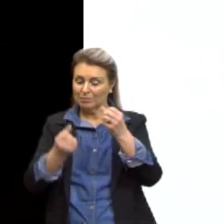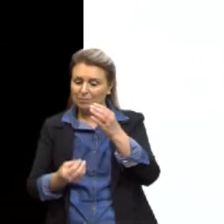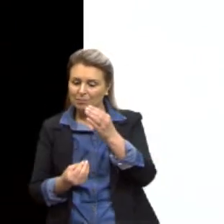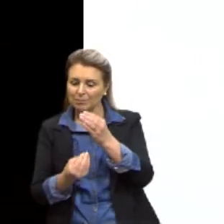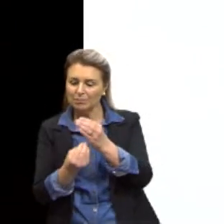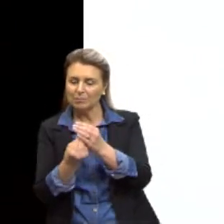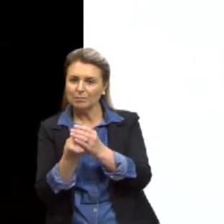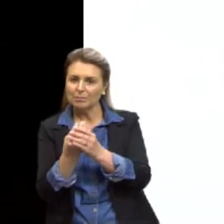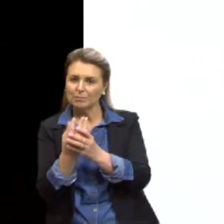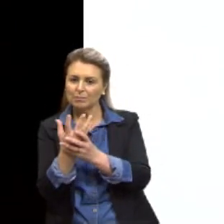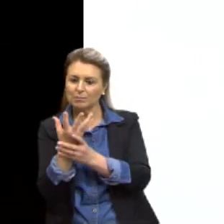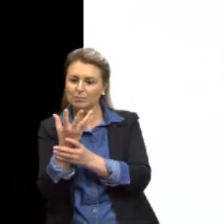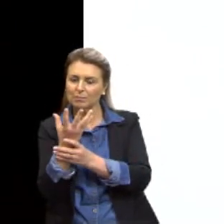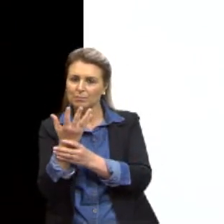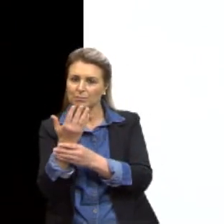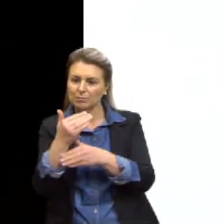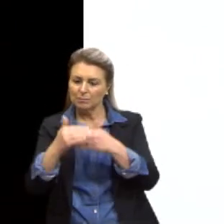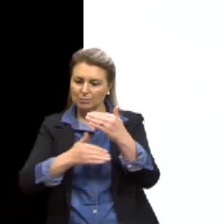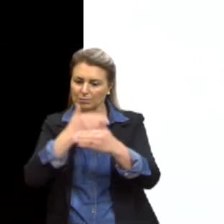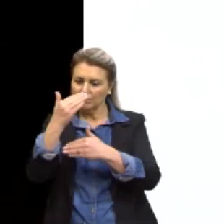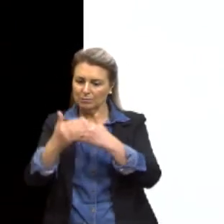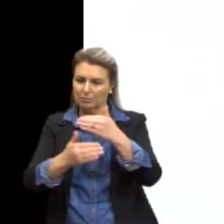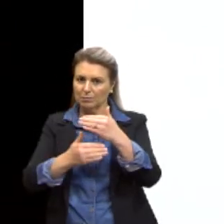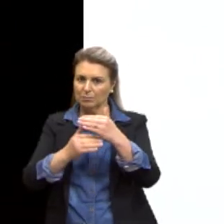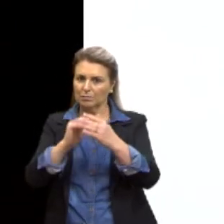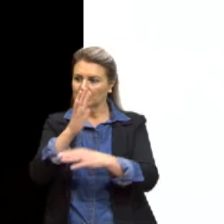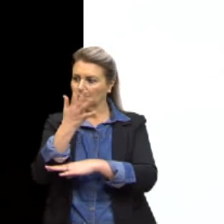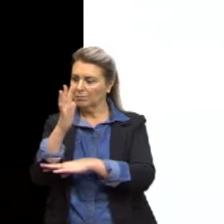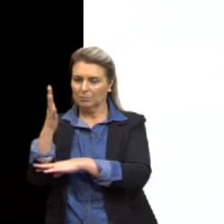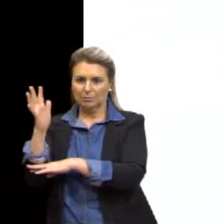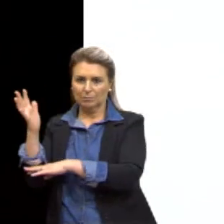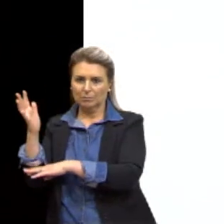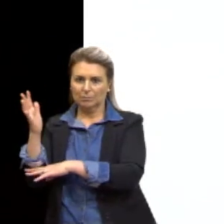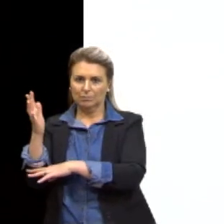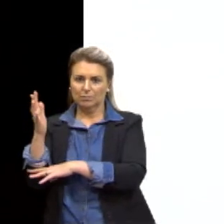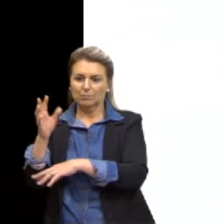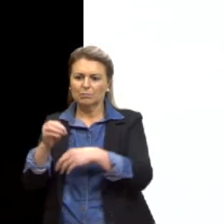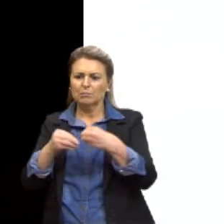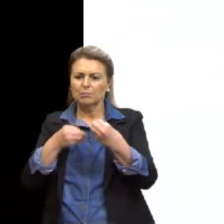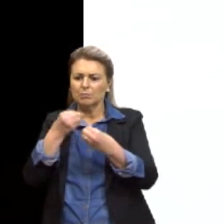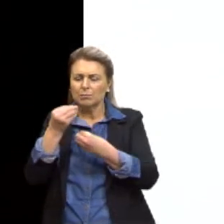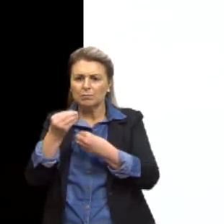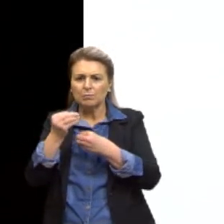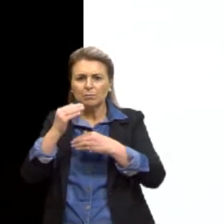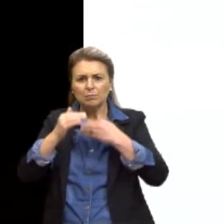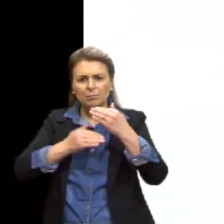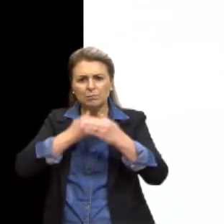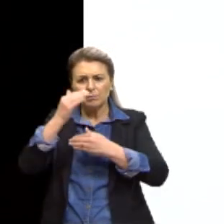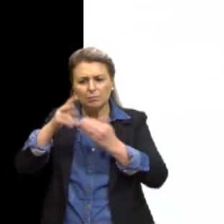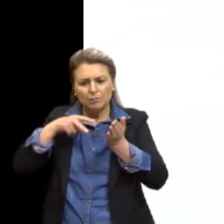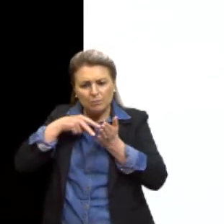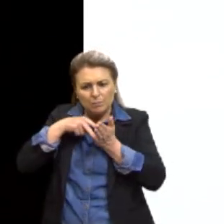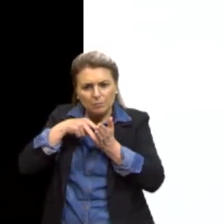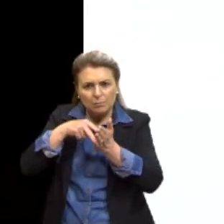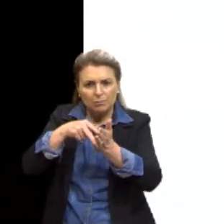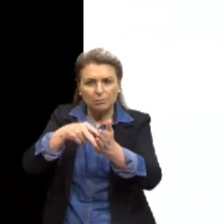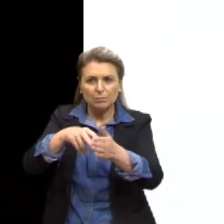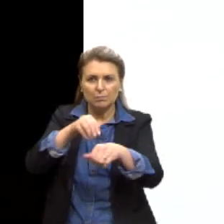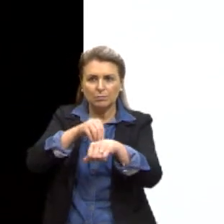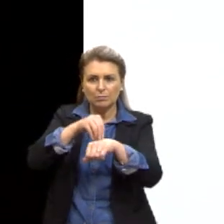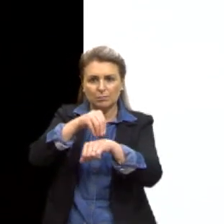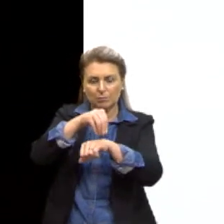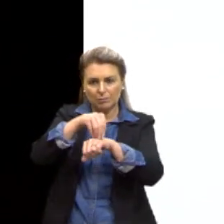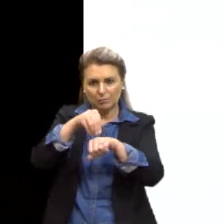ou o crescimento das plantas cultivadas. De que forma é desenvolvida a resistência da soja ao